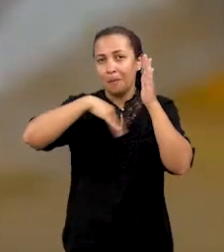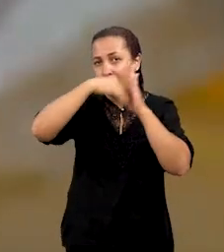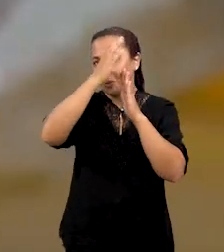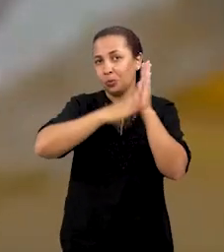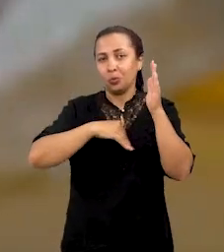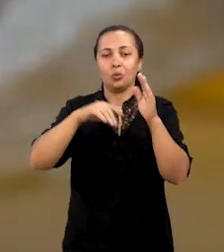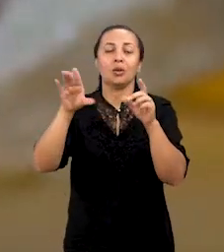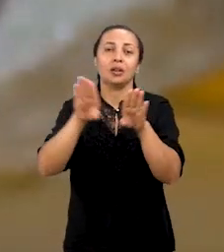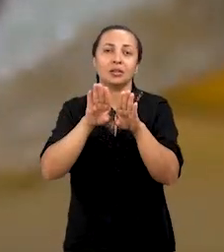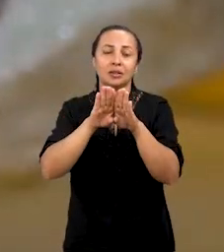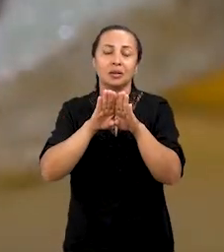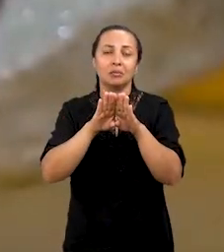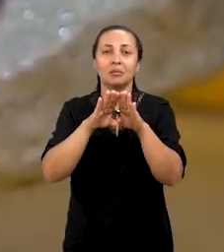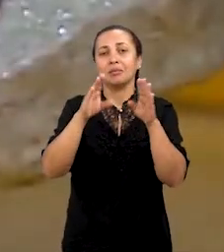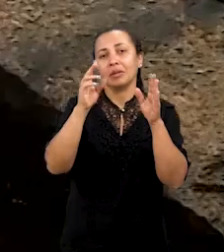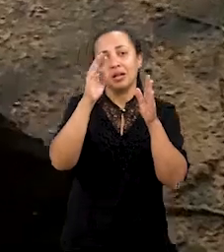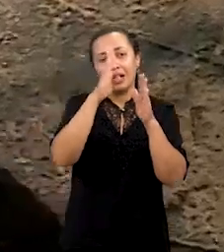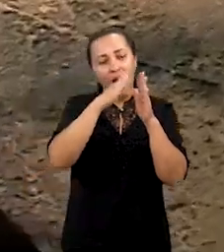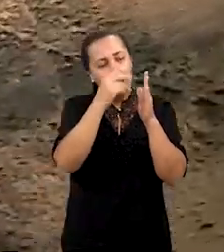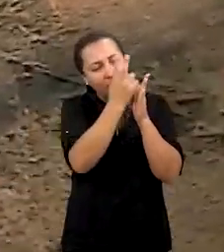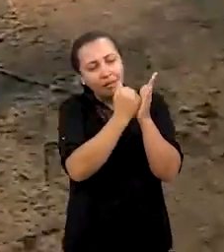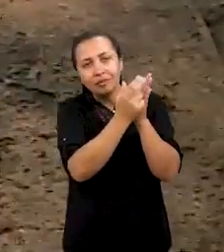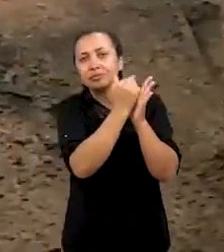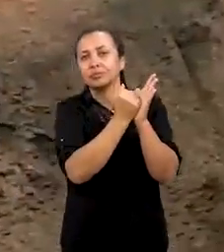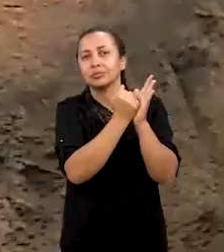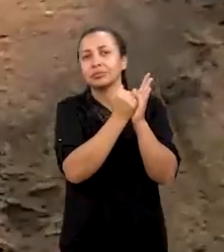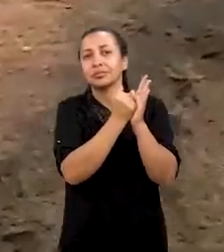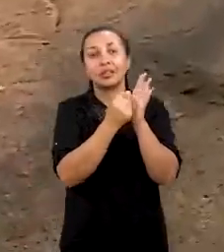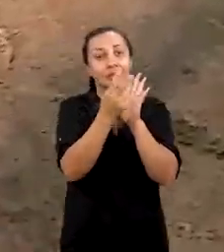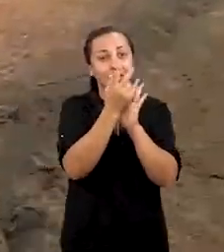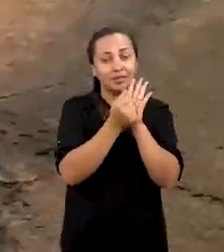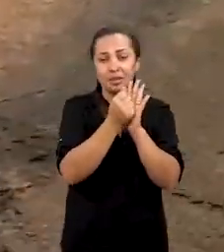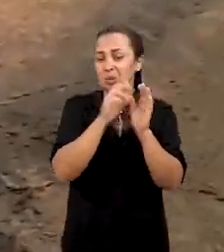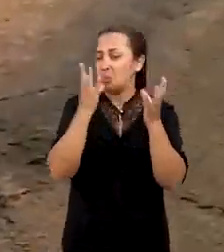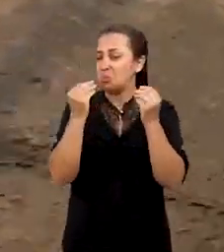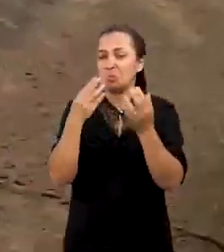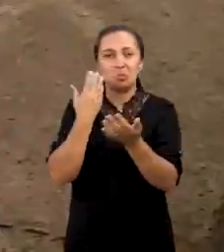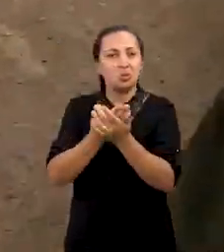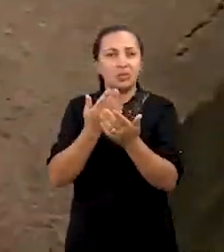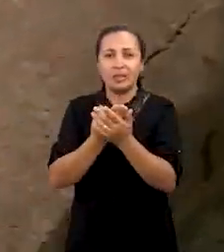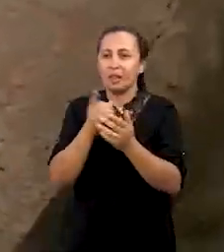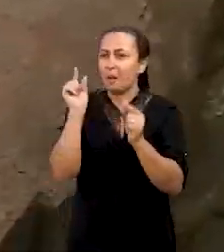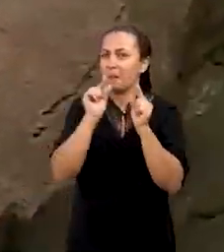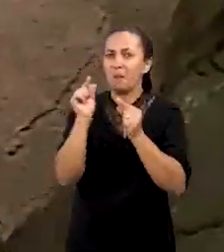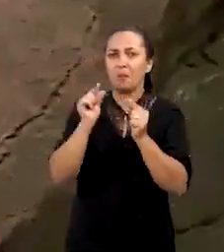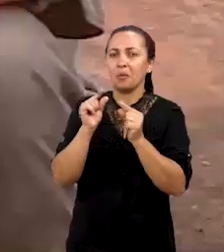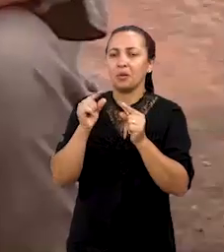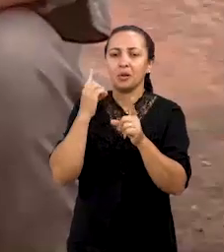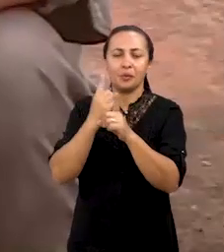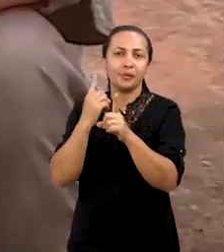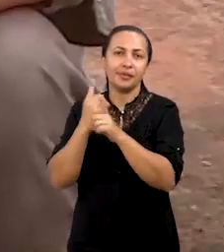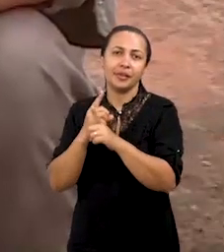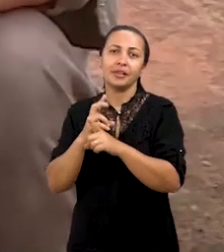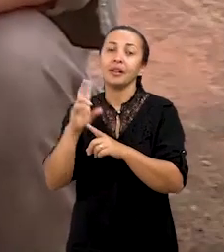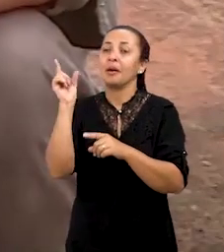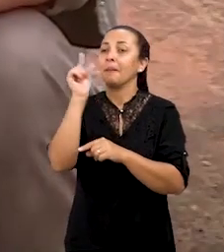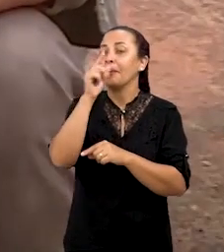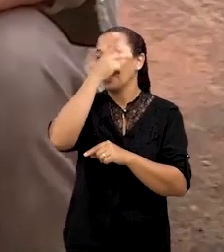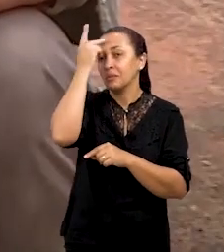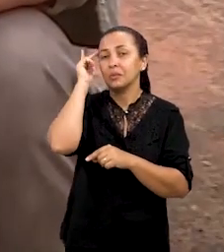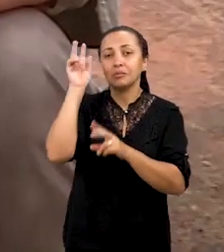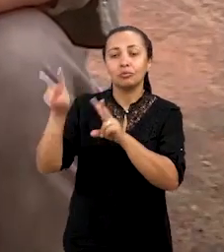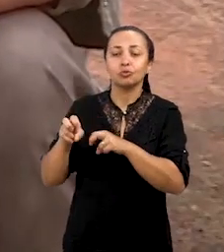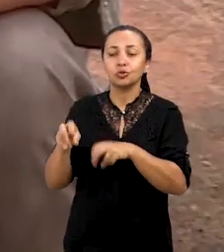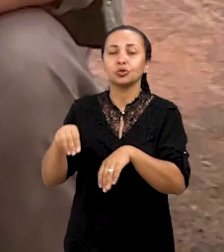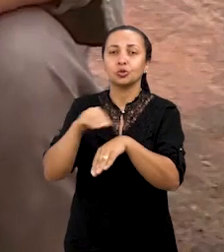gravuras. Esse sítio que a gente está hoje aqui é um sítio de gravuras. E as gravuras não são tão estudadas assim, os sítios não estão identificados. A gente tem poucos sítios de